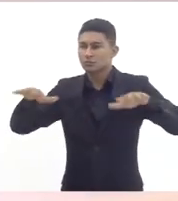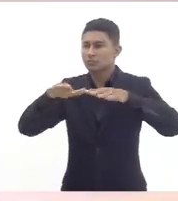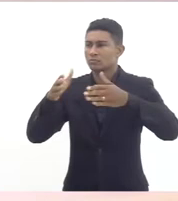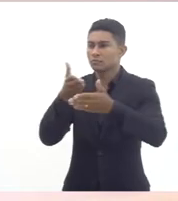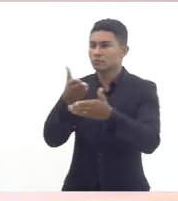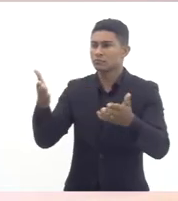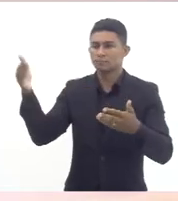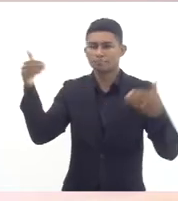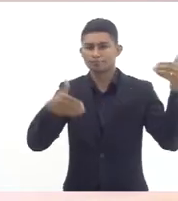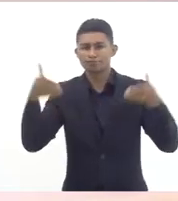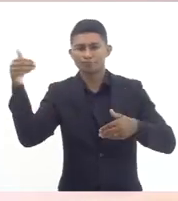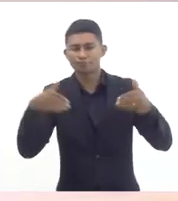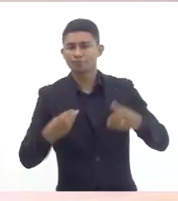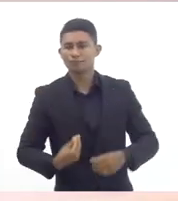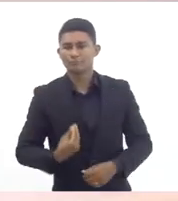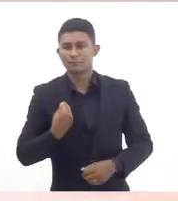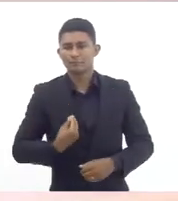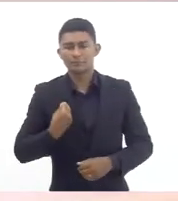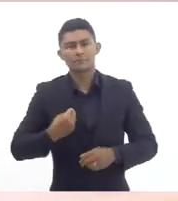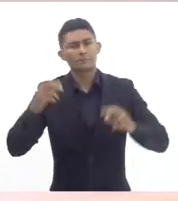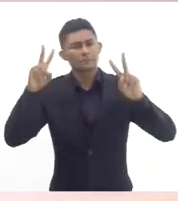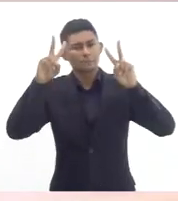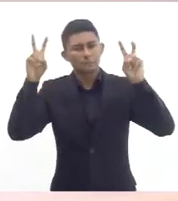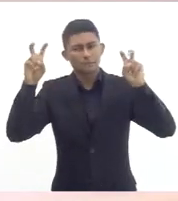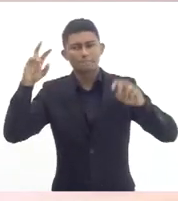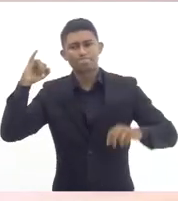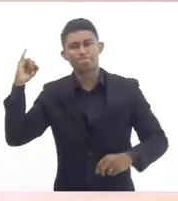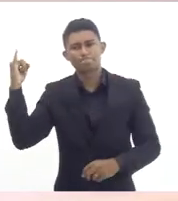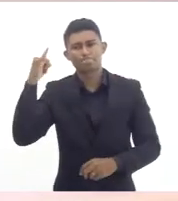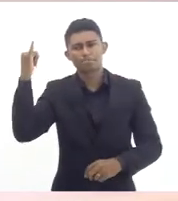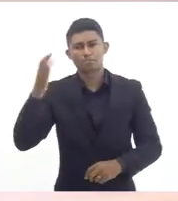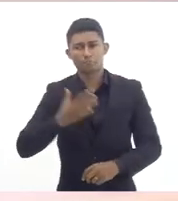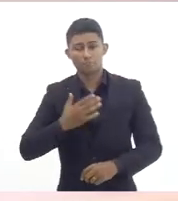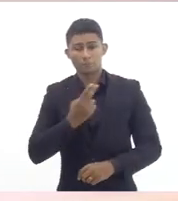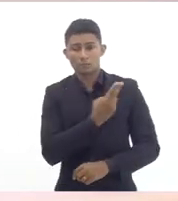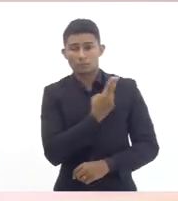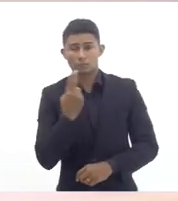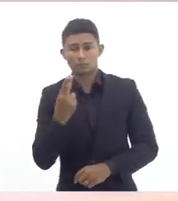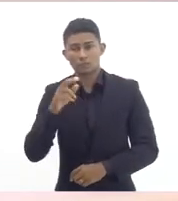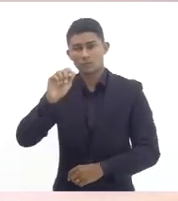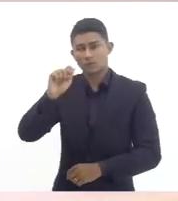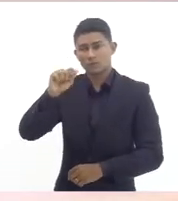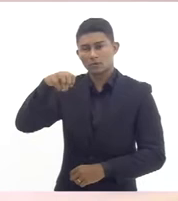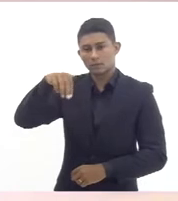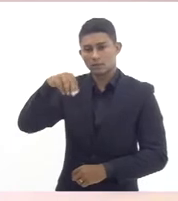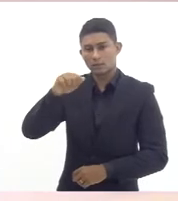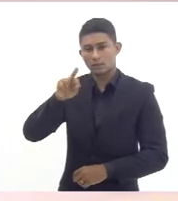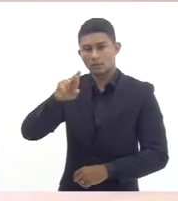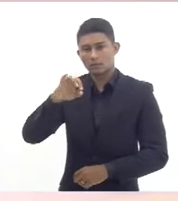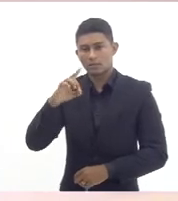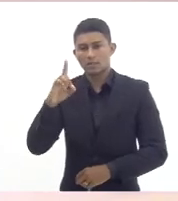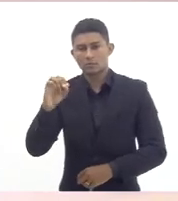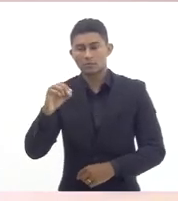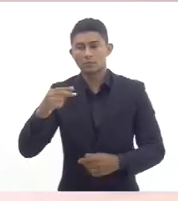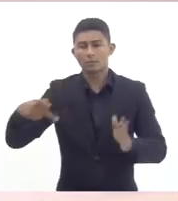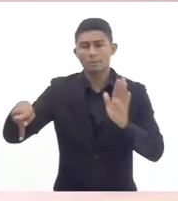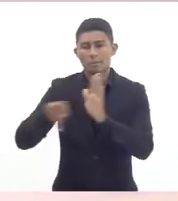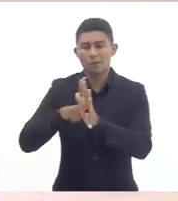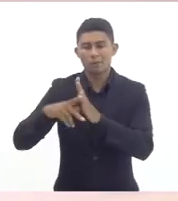nesse tema que está interessando a todos nós então eu sou Amarildo professor da Faietec de Petrópolis e